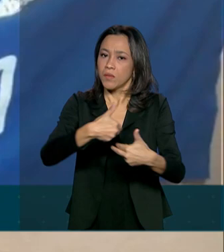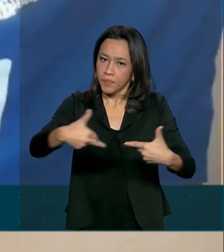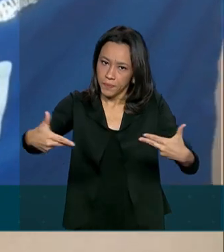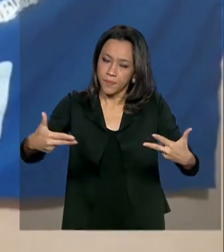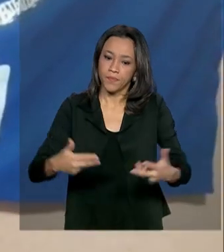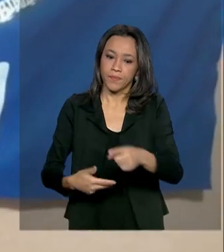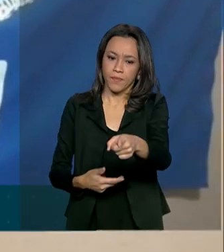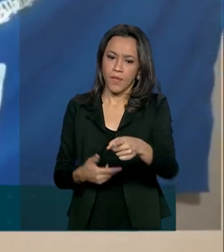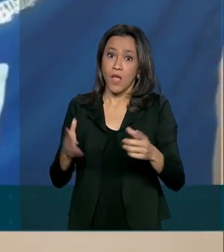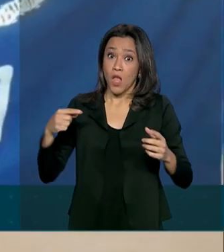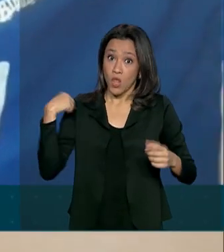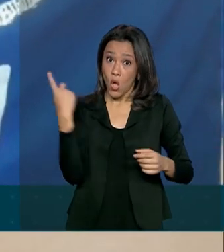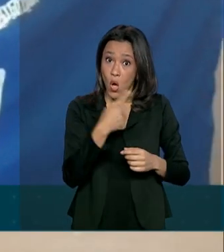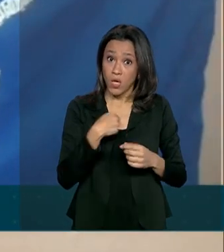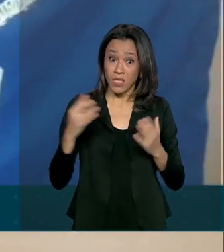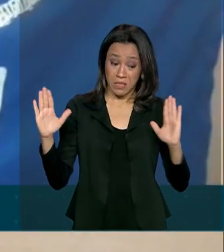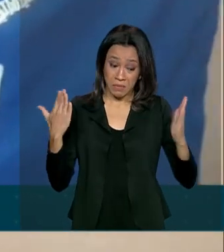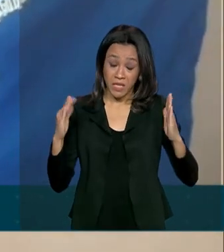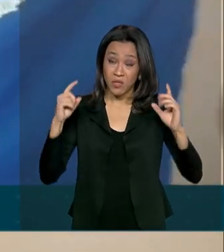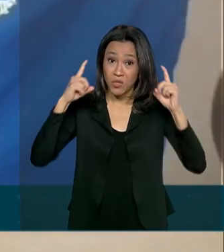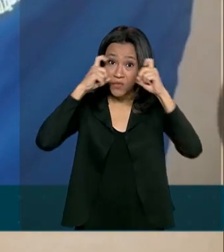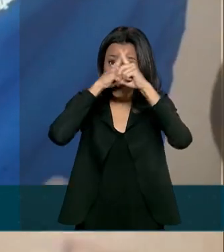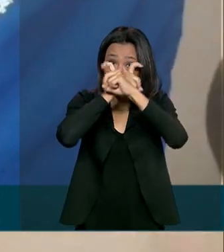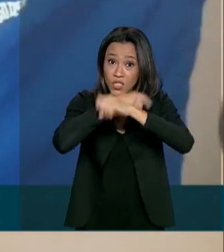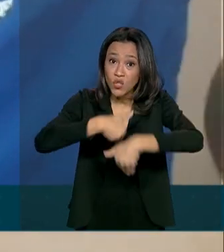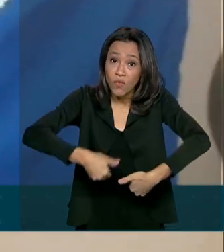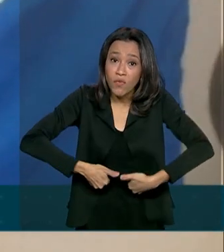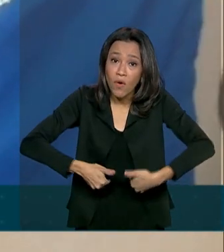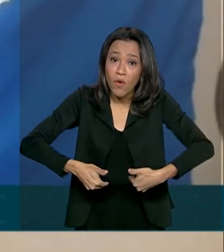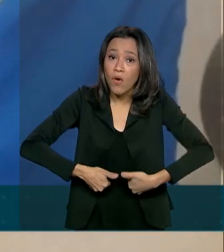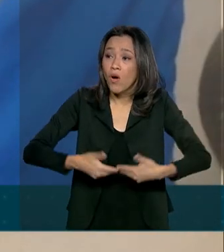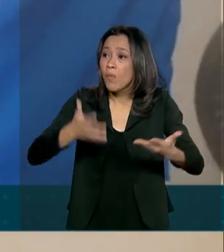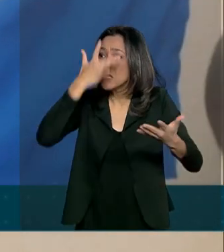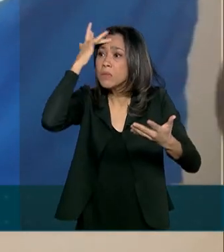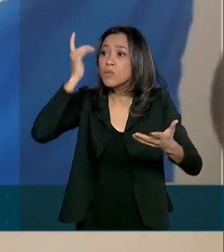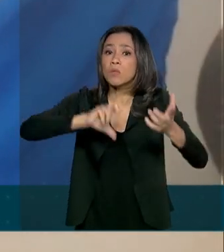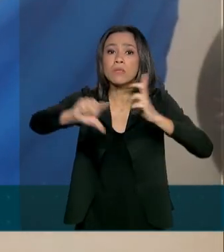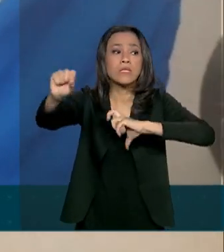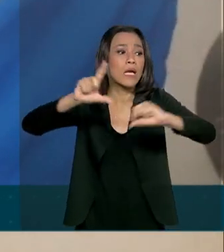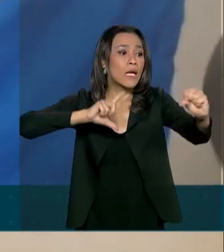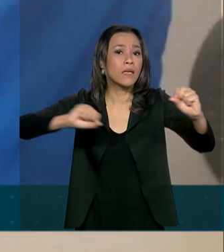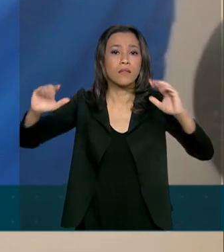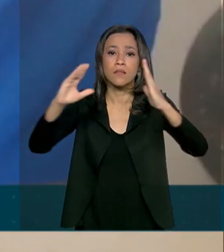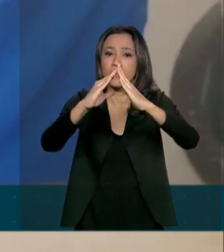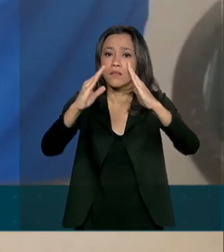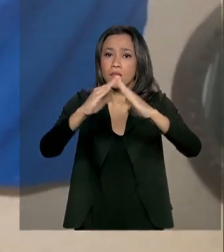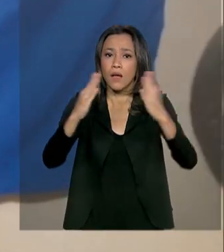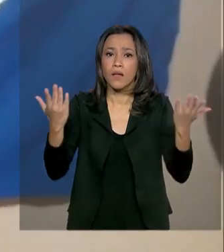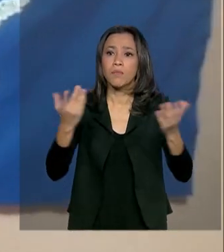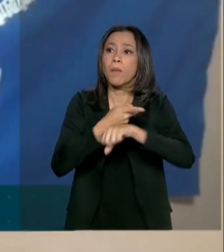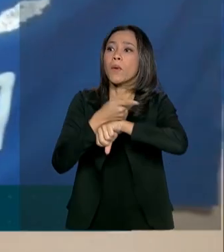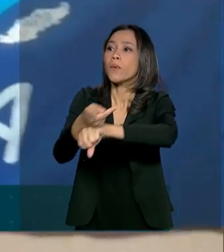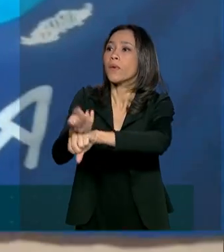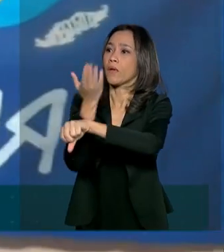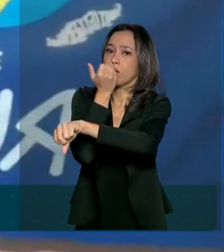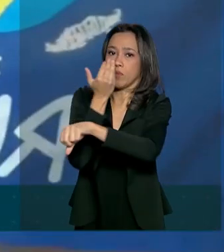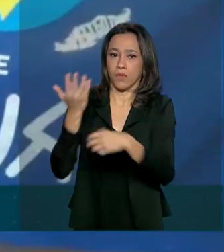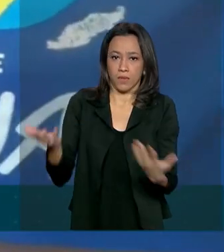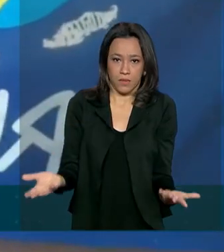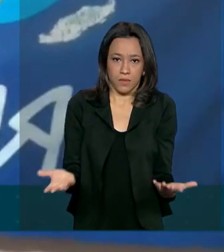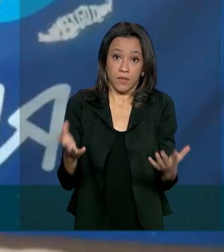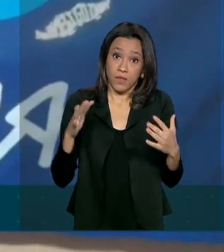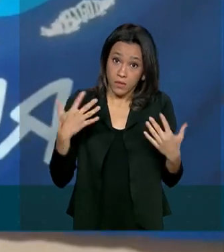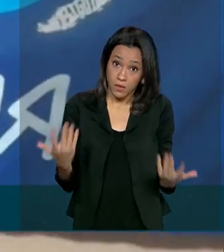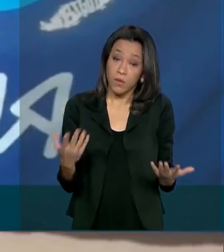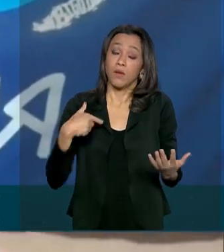momentos difíceis, momentos de fome, que as pessoas estão saindo das suas casas e acessando a rua para vir buscar comida. Então, acho